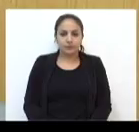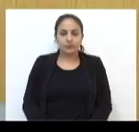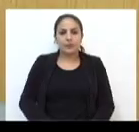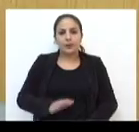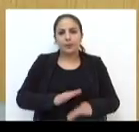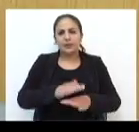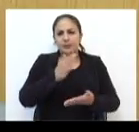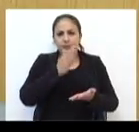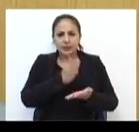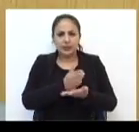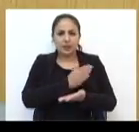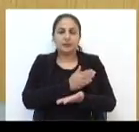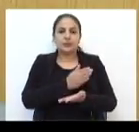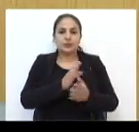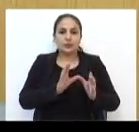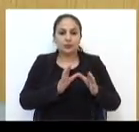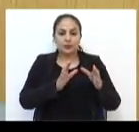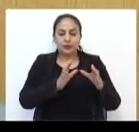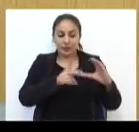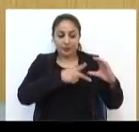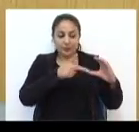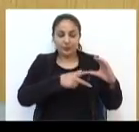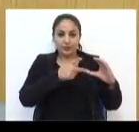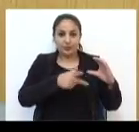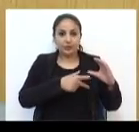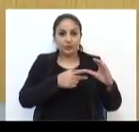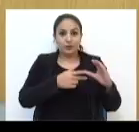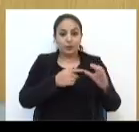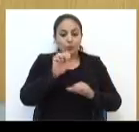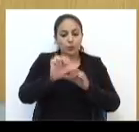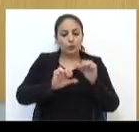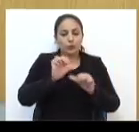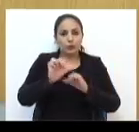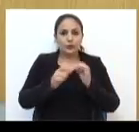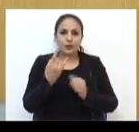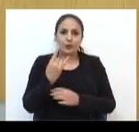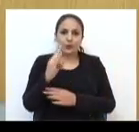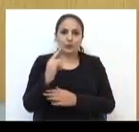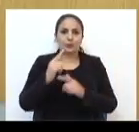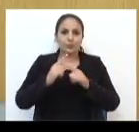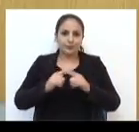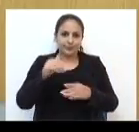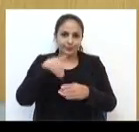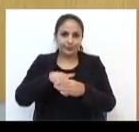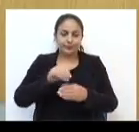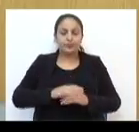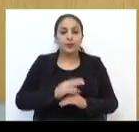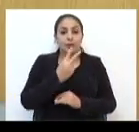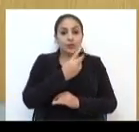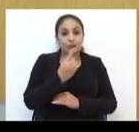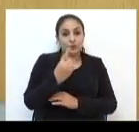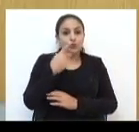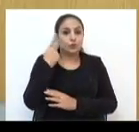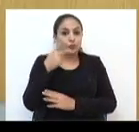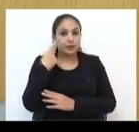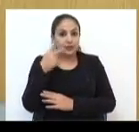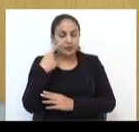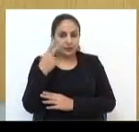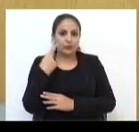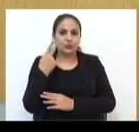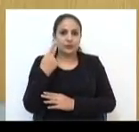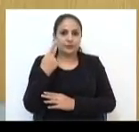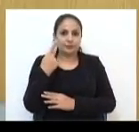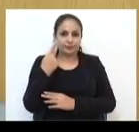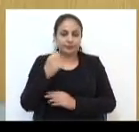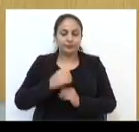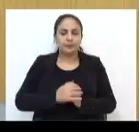Mais da metade da composição da Câmara de Passo Fundo foi renovada nas últimas eleições. Dos 21 vereadores da